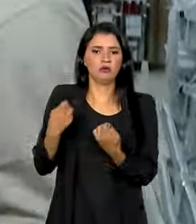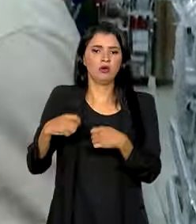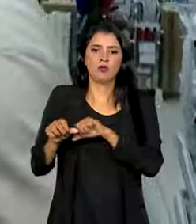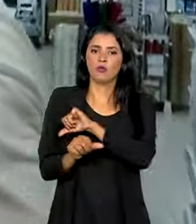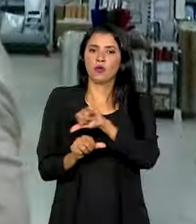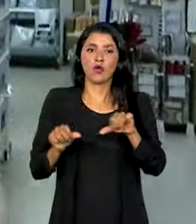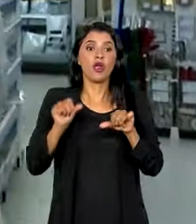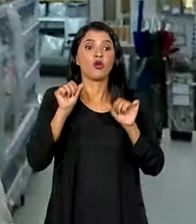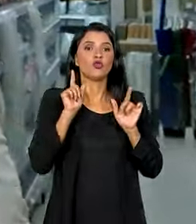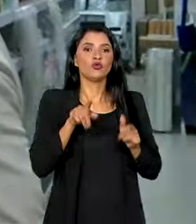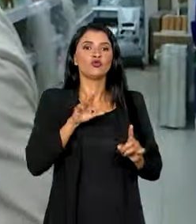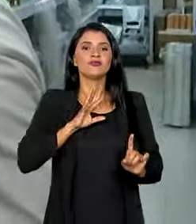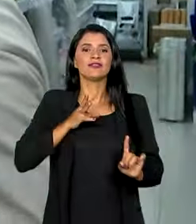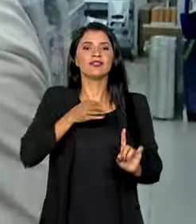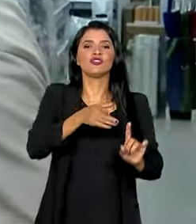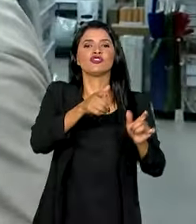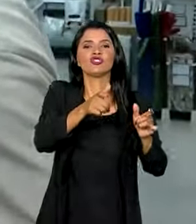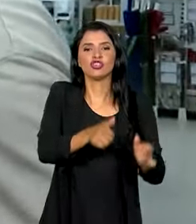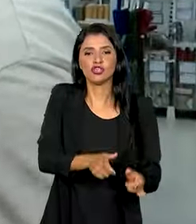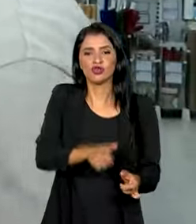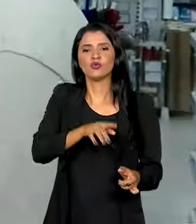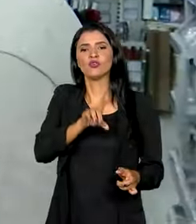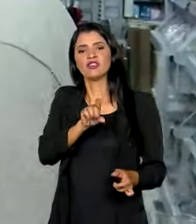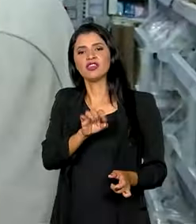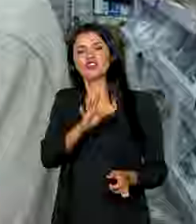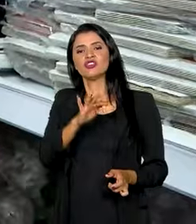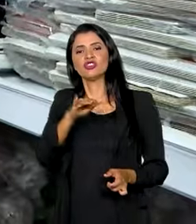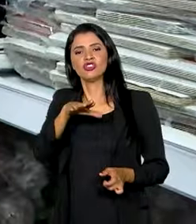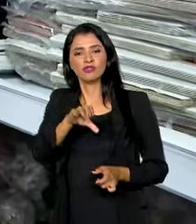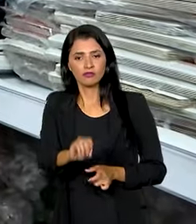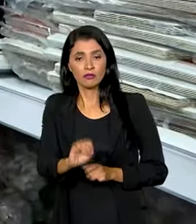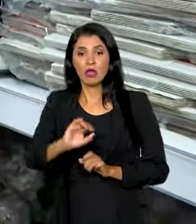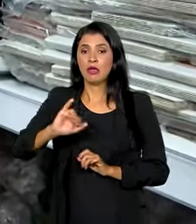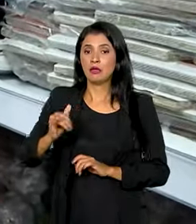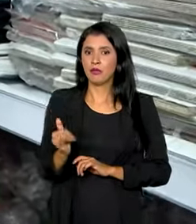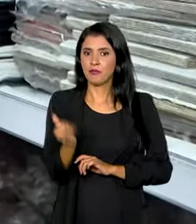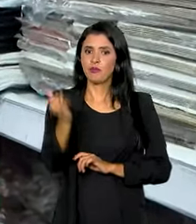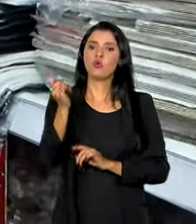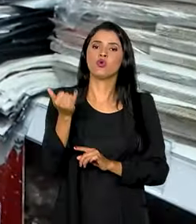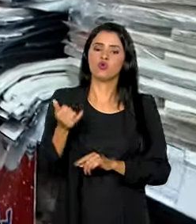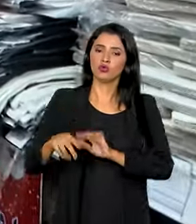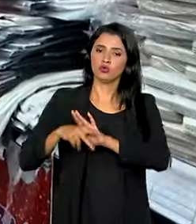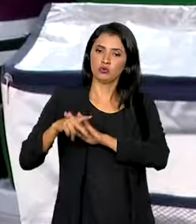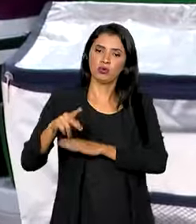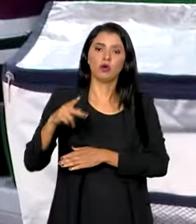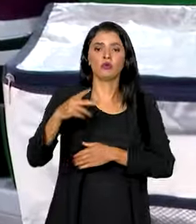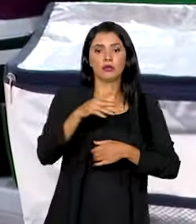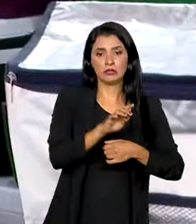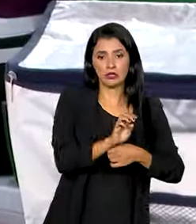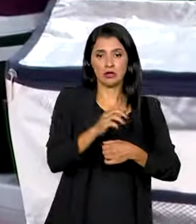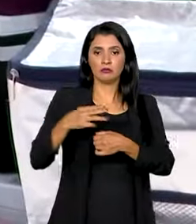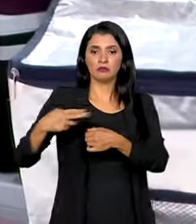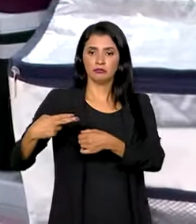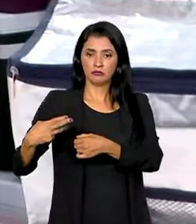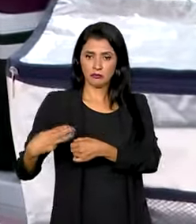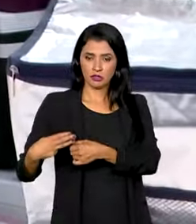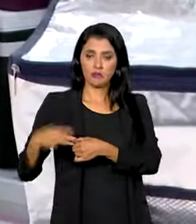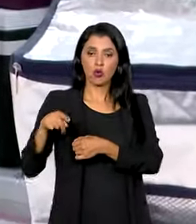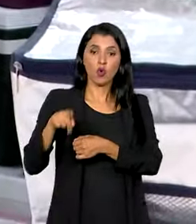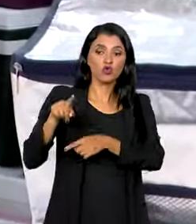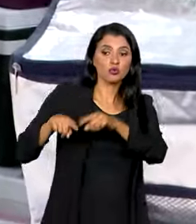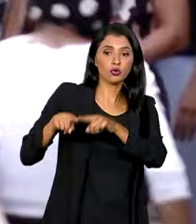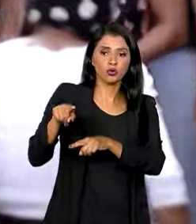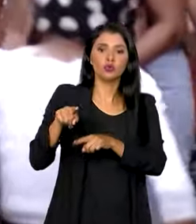correr no destino. Dessa forma, o imposto será atribuído aos estados e municípios onde o produto for adquirido e o